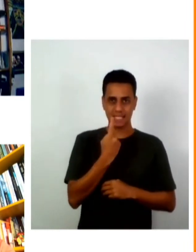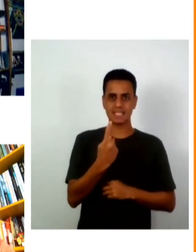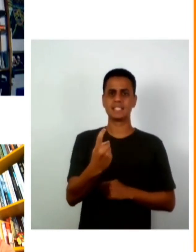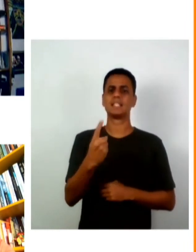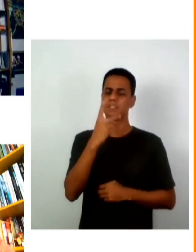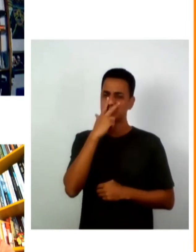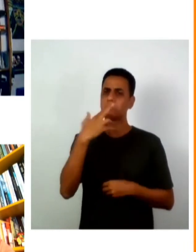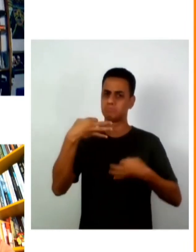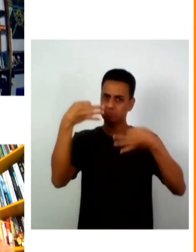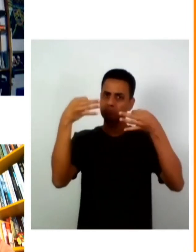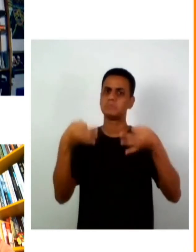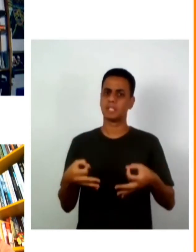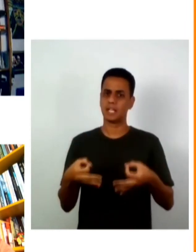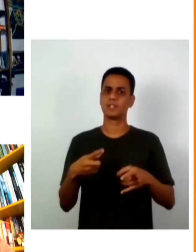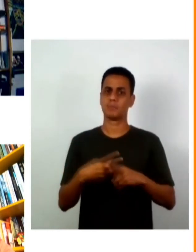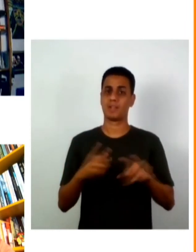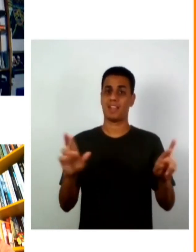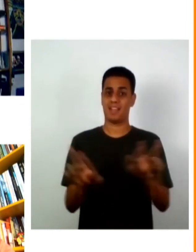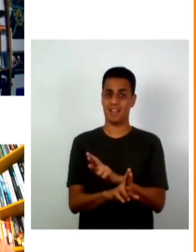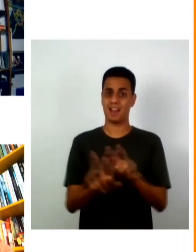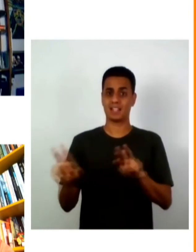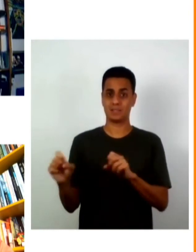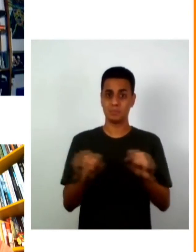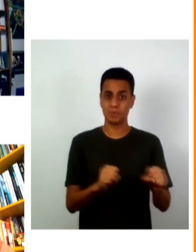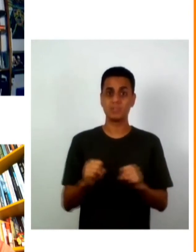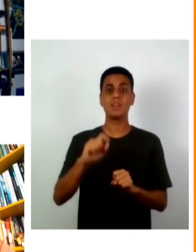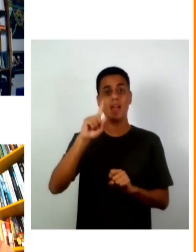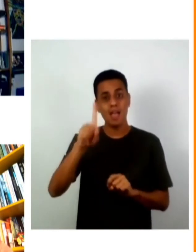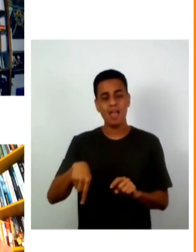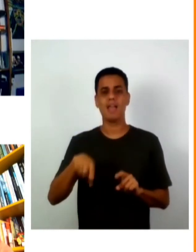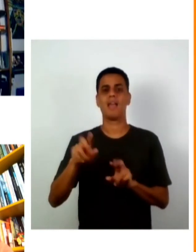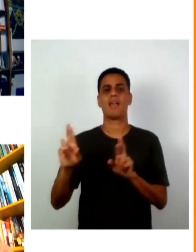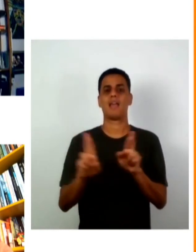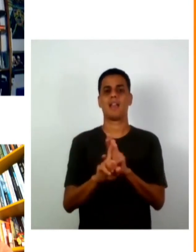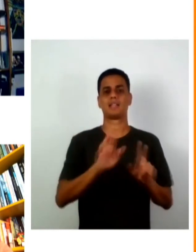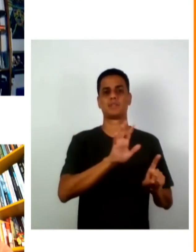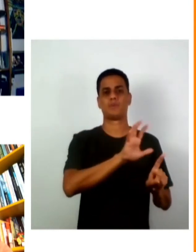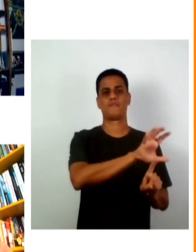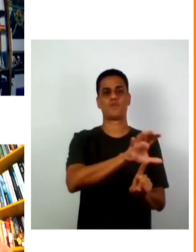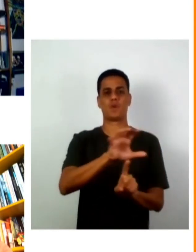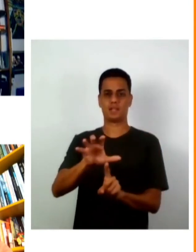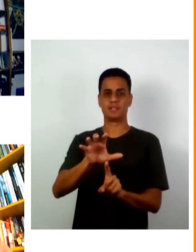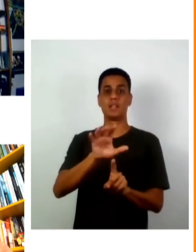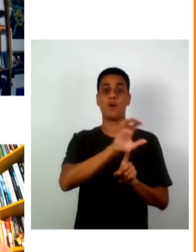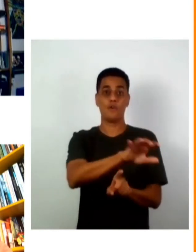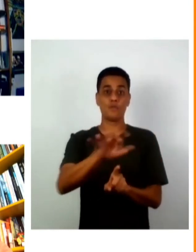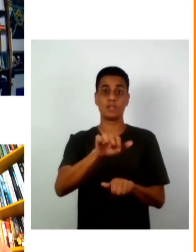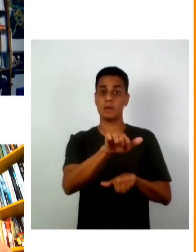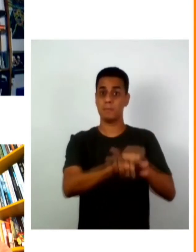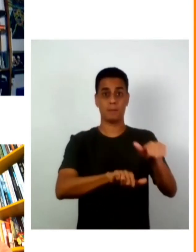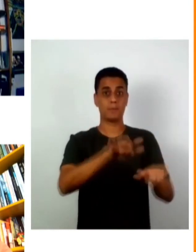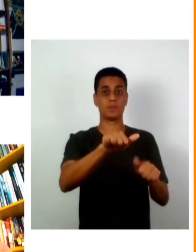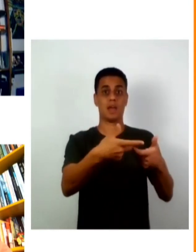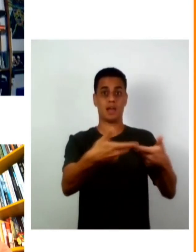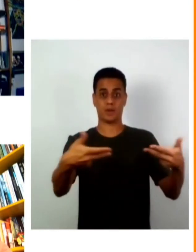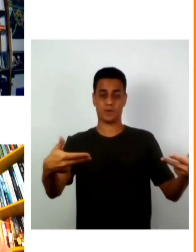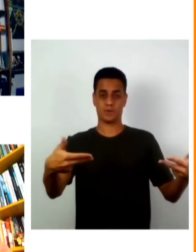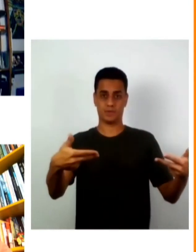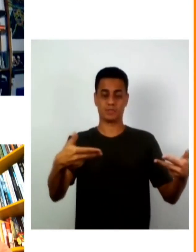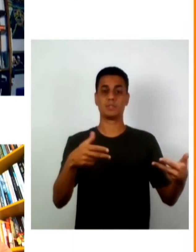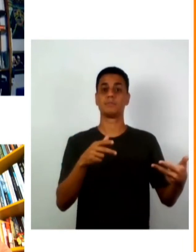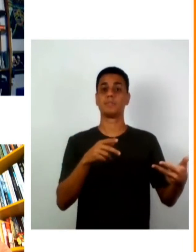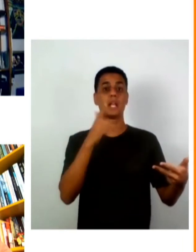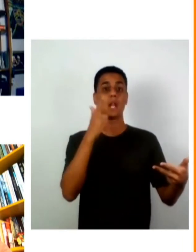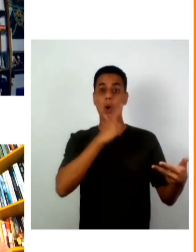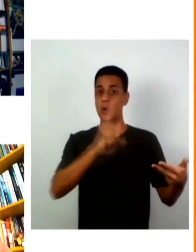porque as relações de poder são as relações de influência para mudar as coisas e